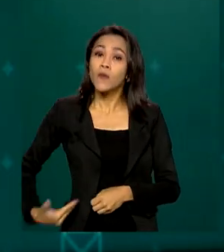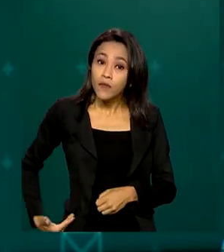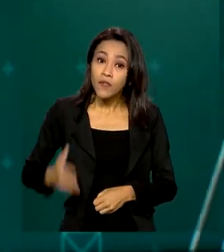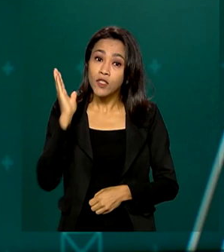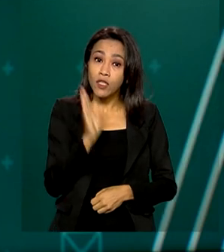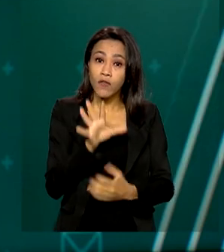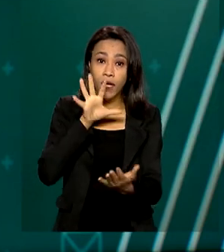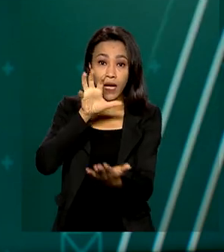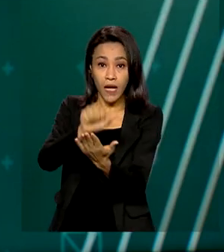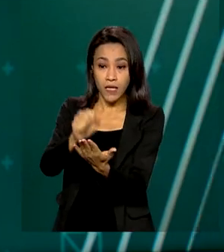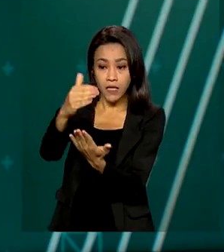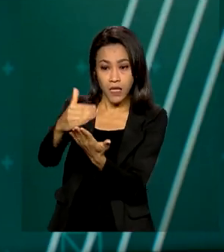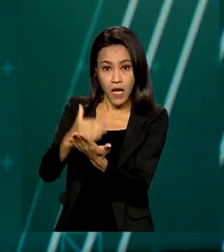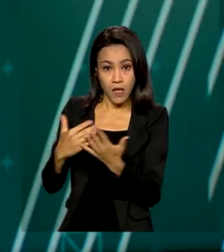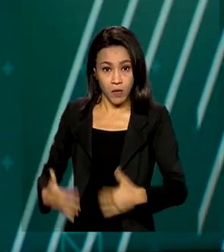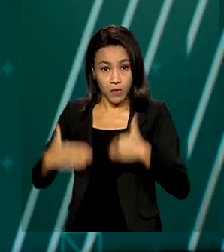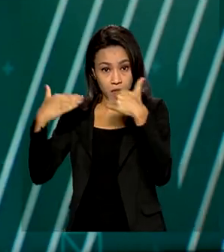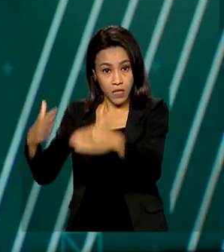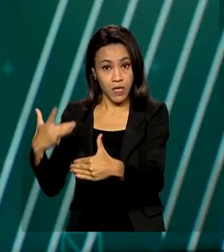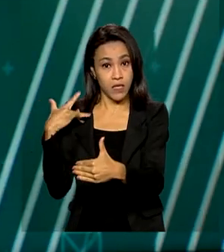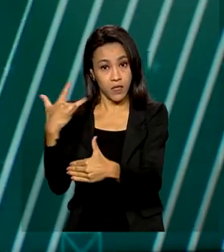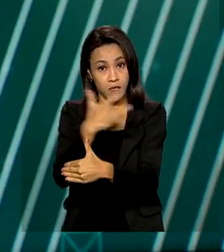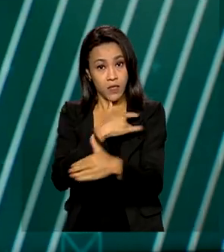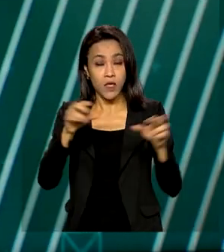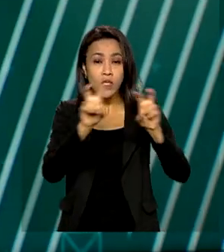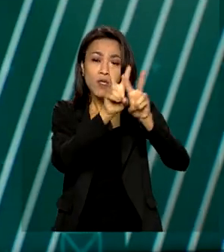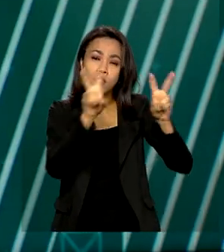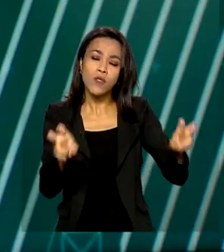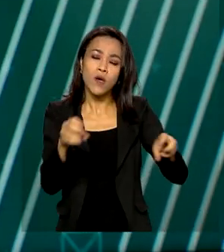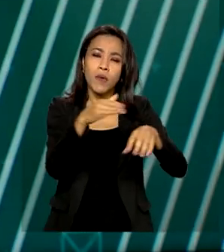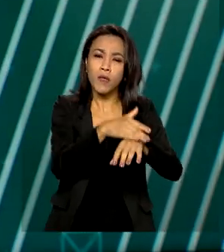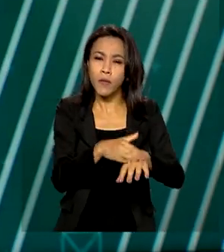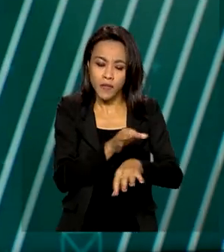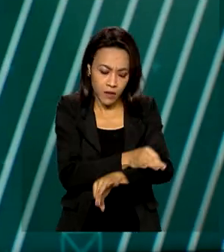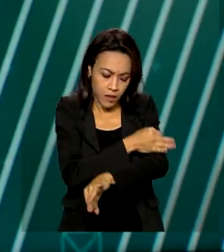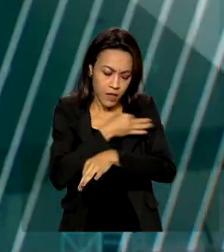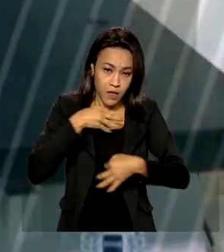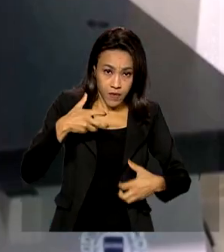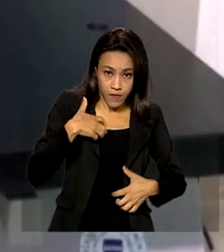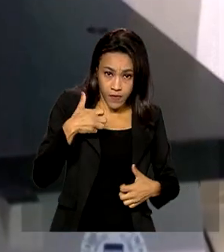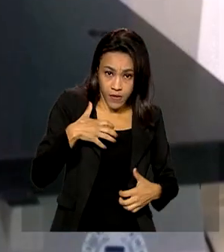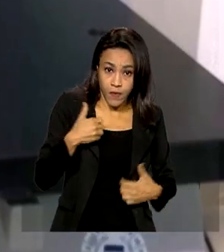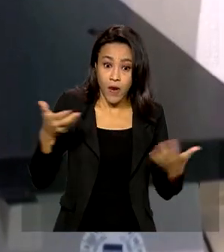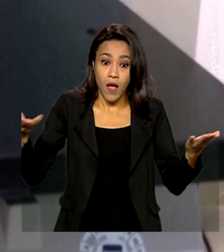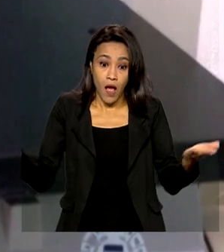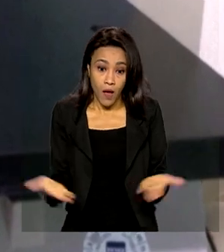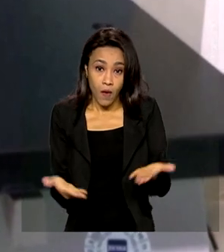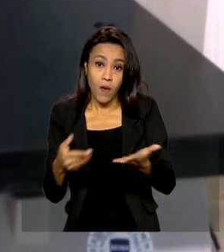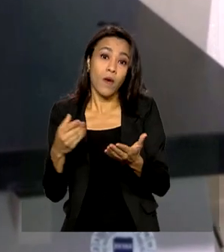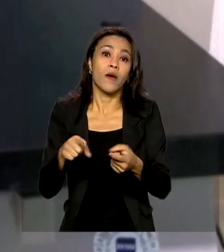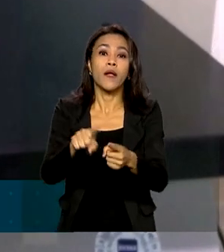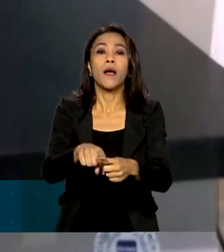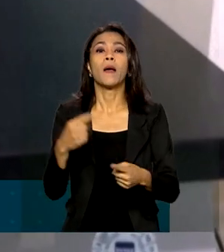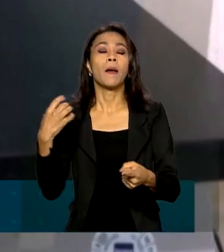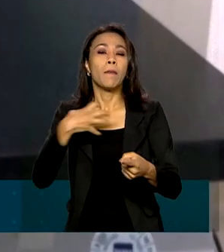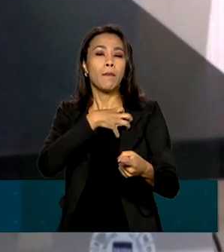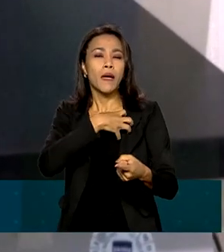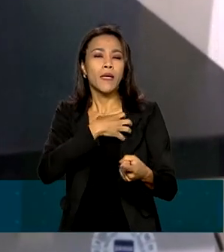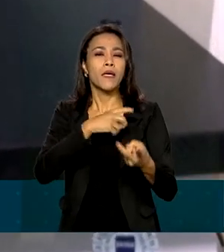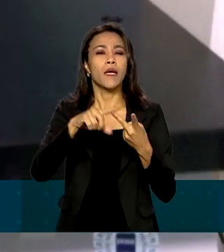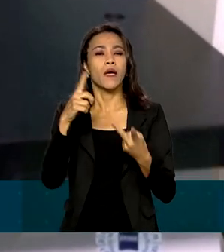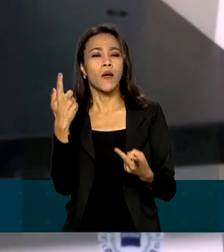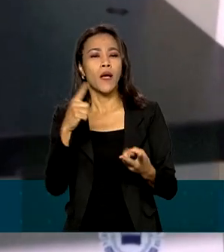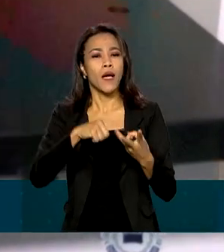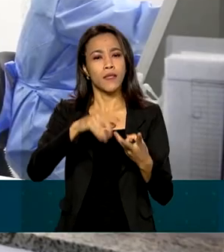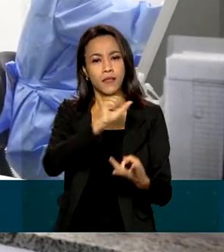Ministério da Saúde para diagnóstico da Monkeypox, a varíola dos macacos. A partir de agora, Bahia, Goiás, Santa Catarina,